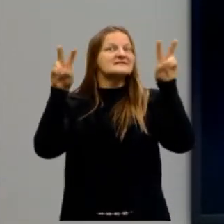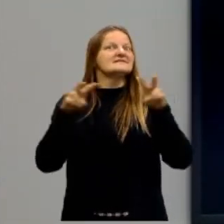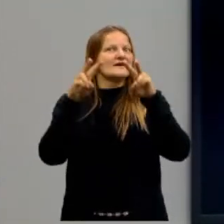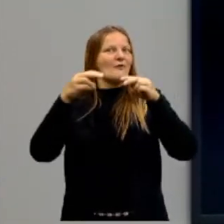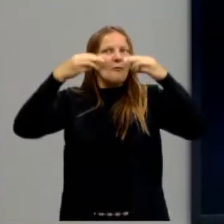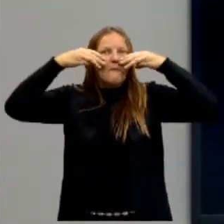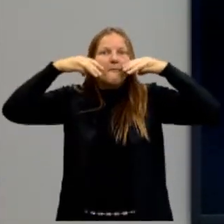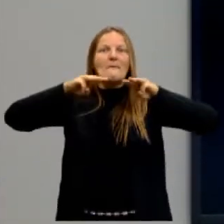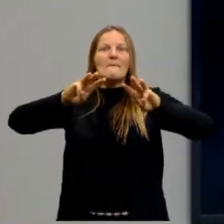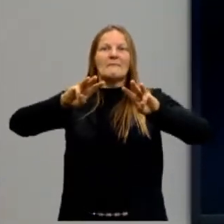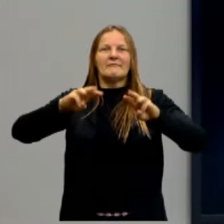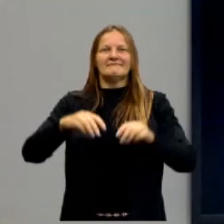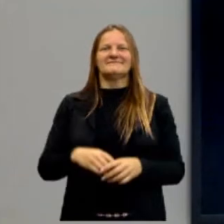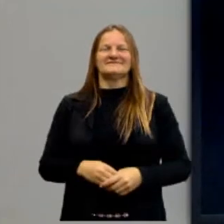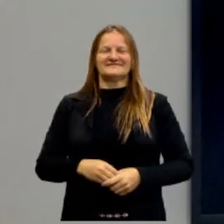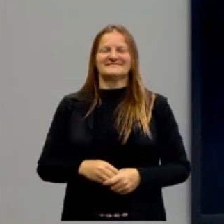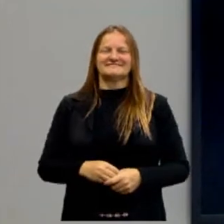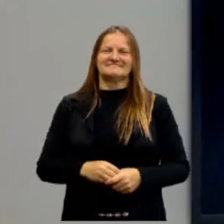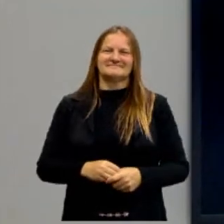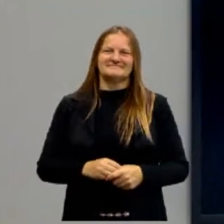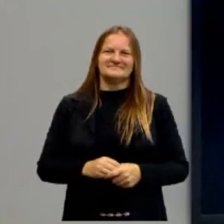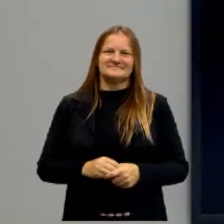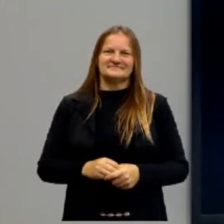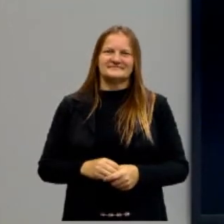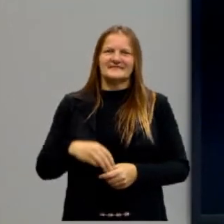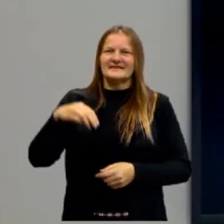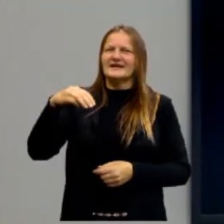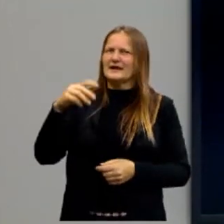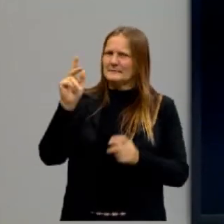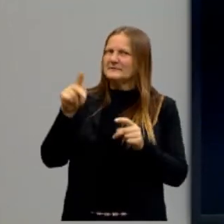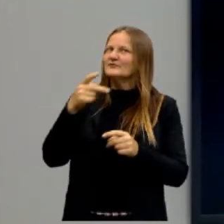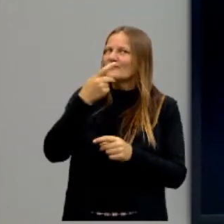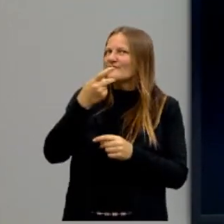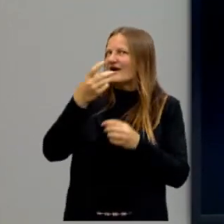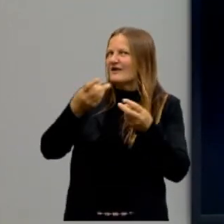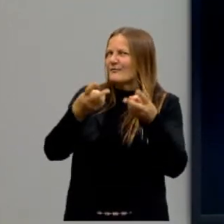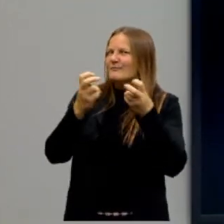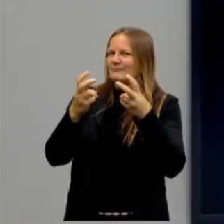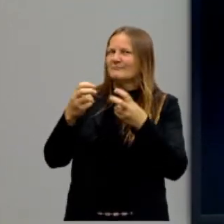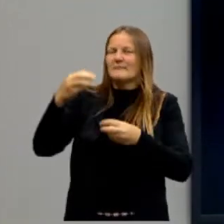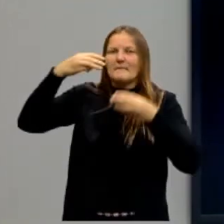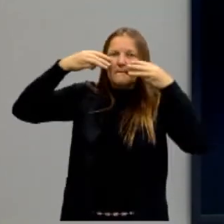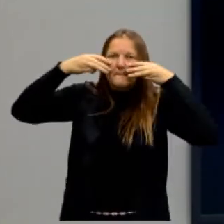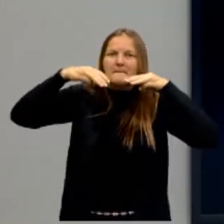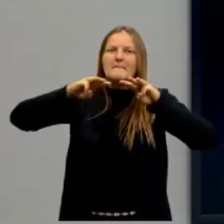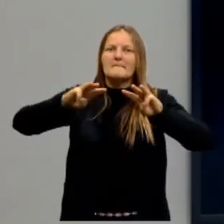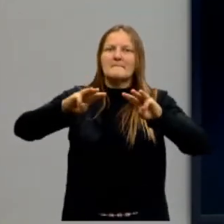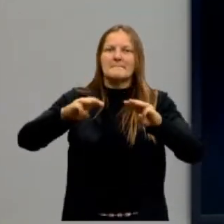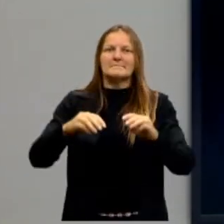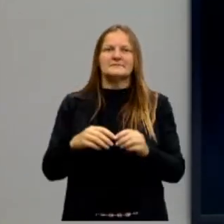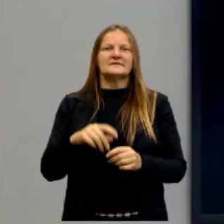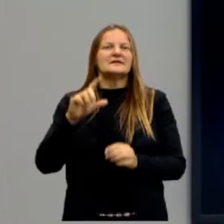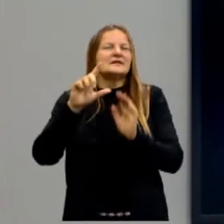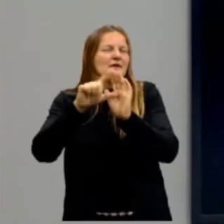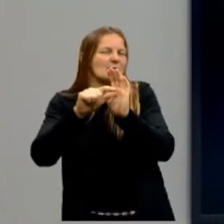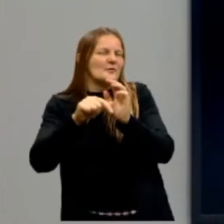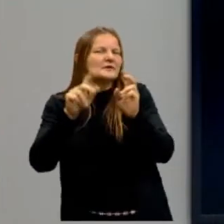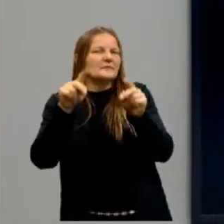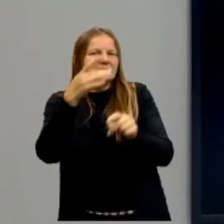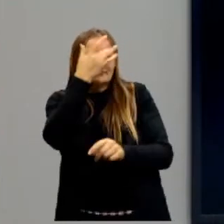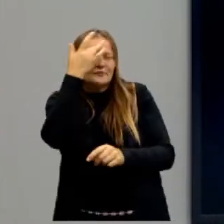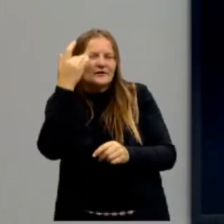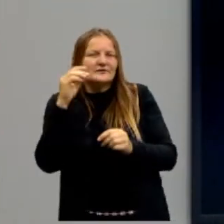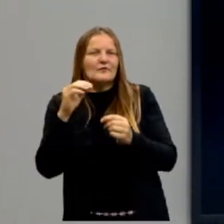é maquiavélico, tá? Maquiavélico não é Maquiavel. Maquiavel é só um pensador. Maquiavélicos são depois, as pessoas aí que